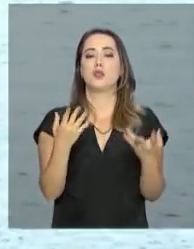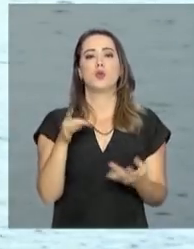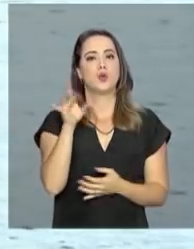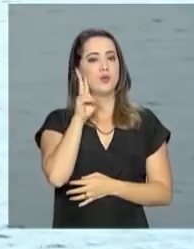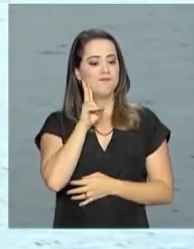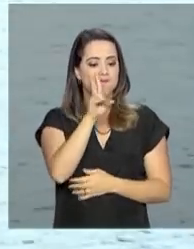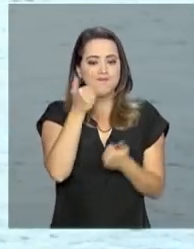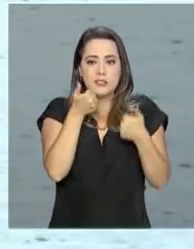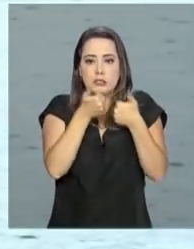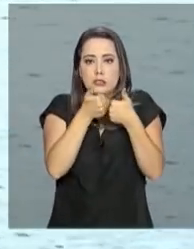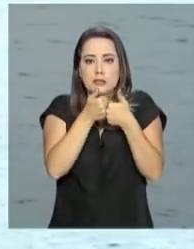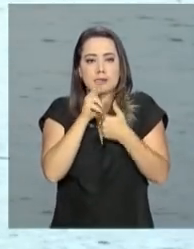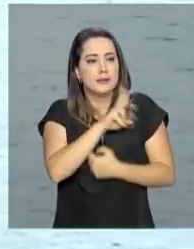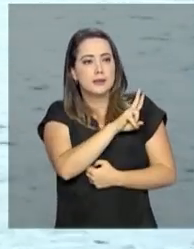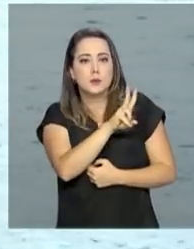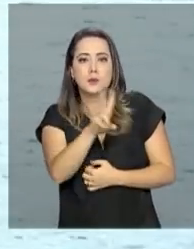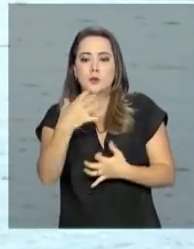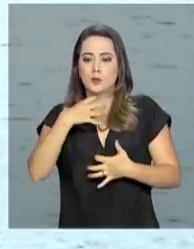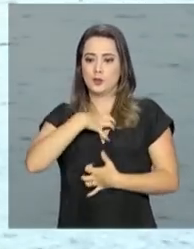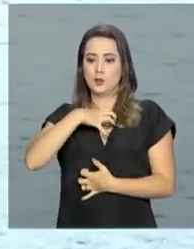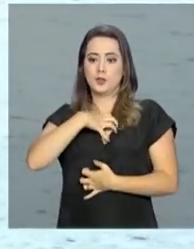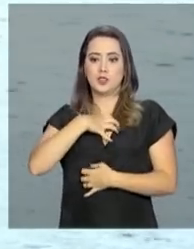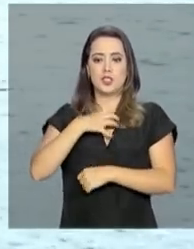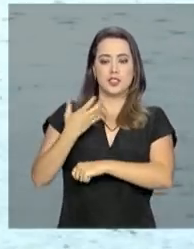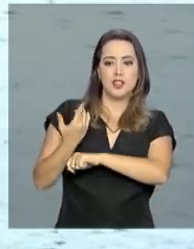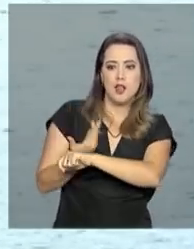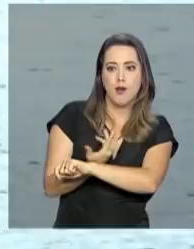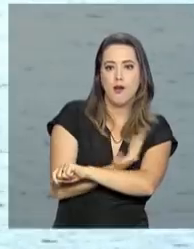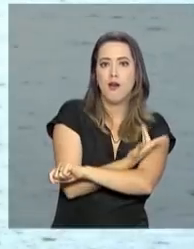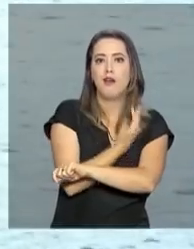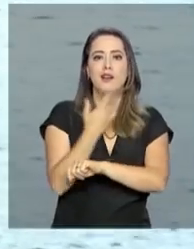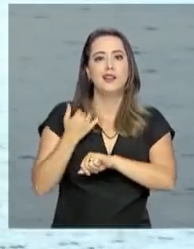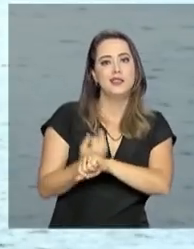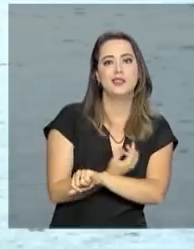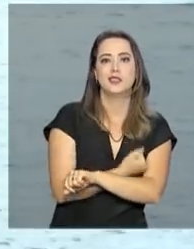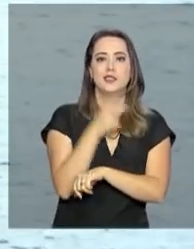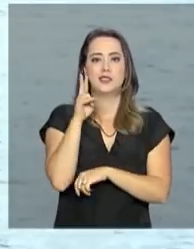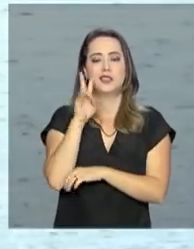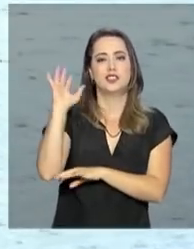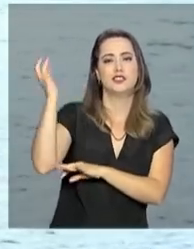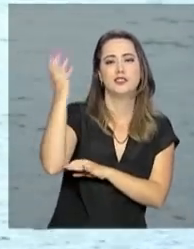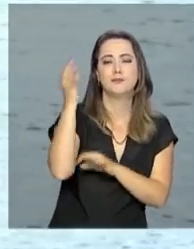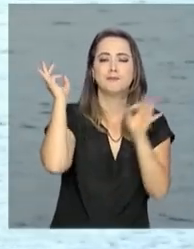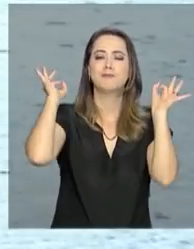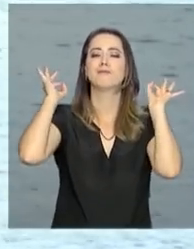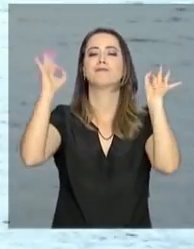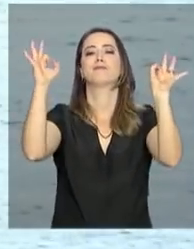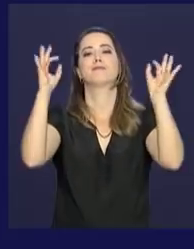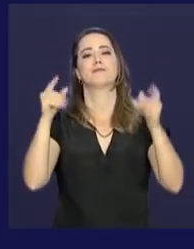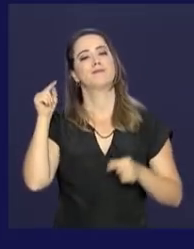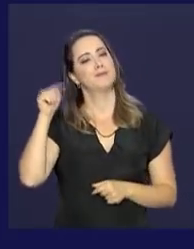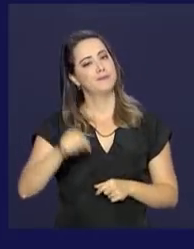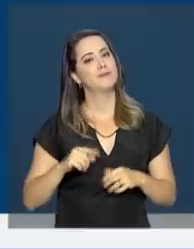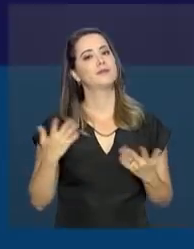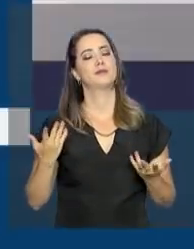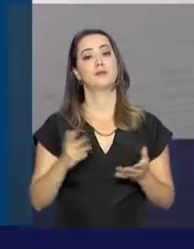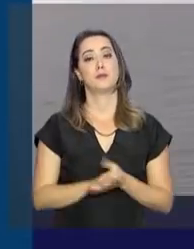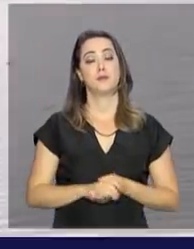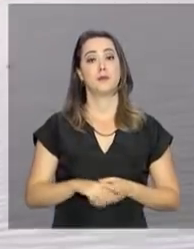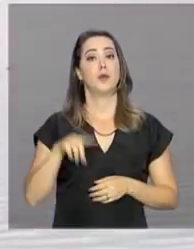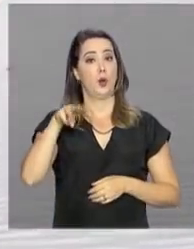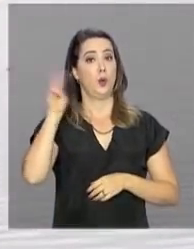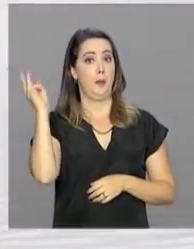vem vai sentir a energia e vai ver a natureza, como ela é perfeita aqui. Os Lençóis